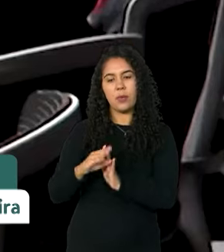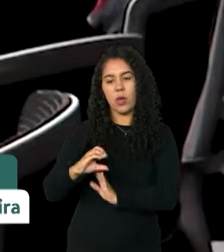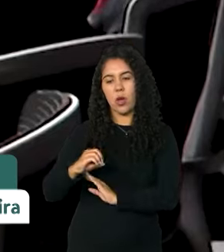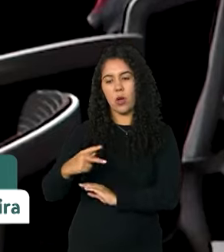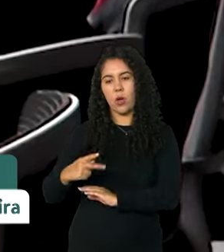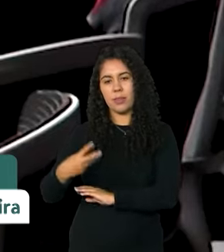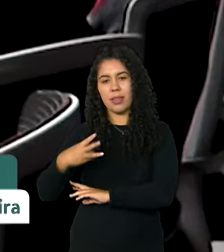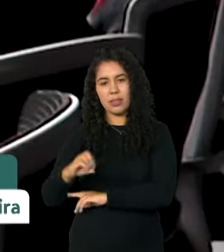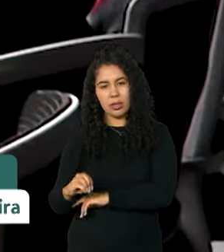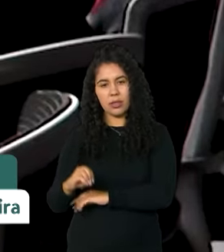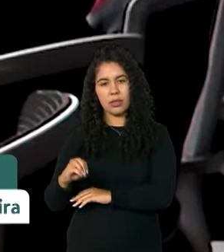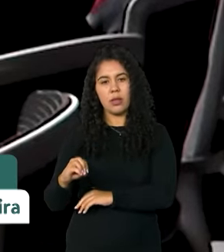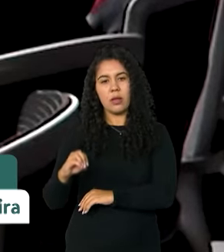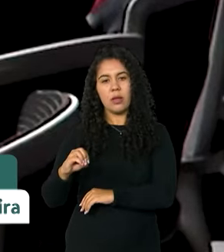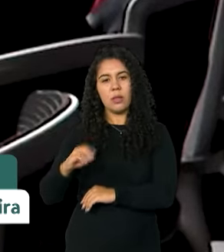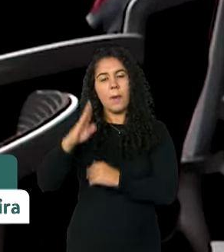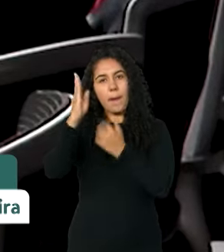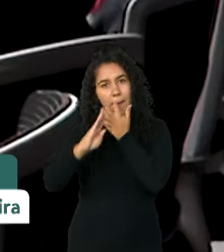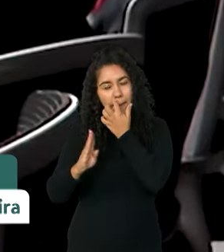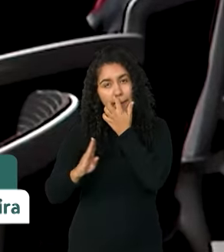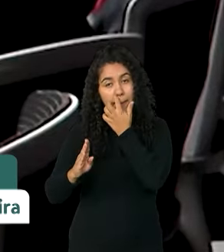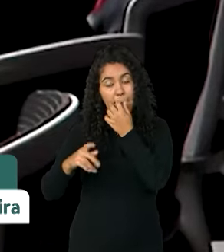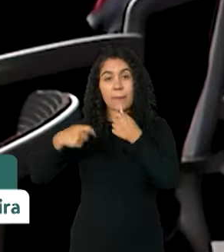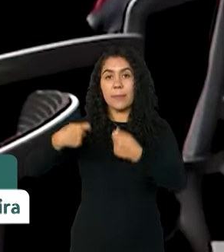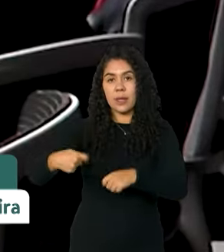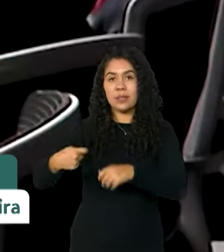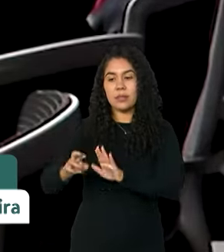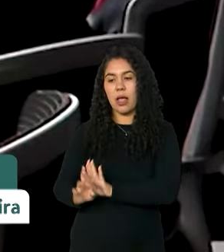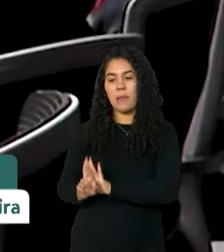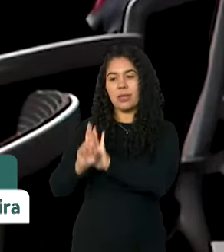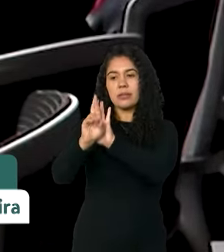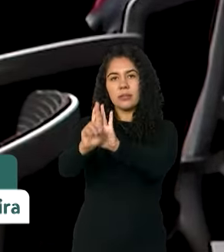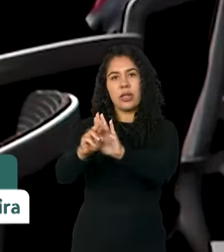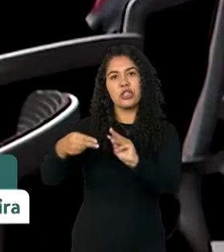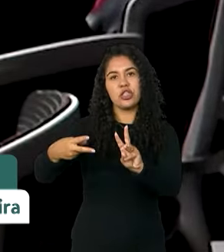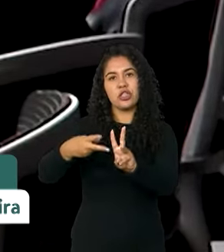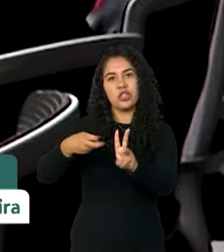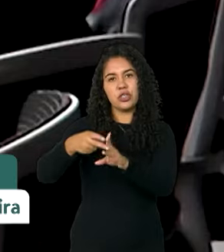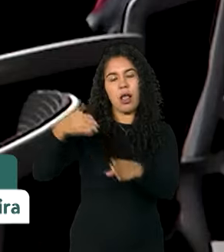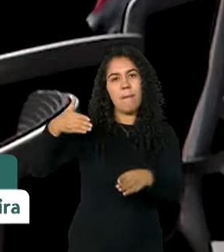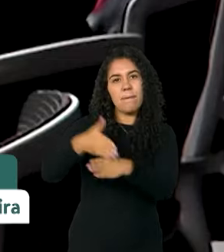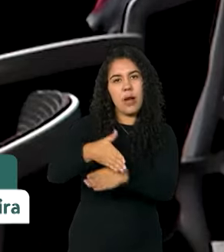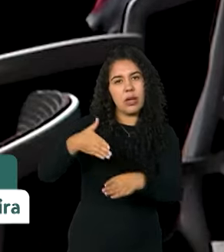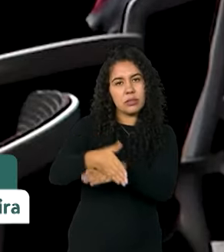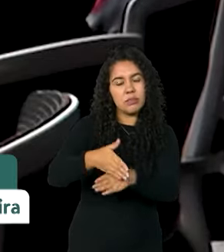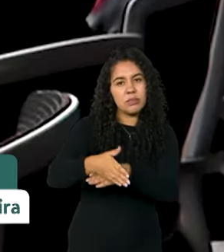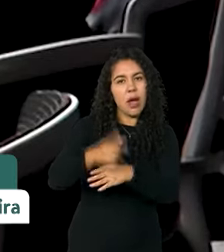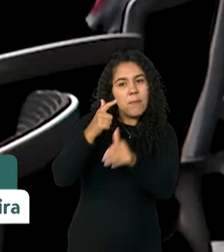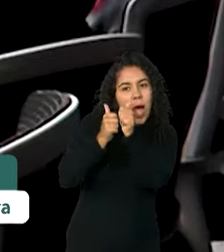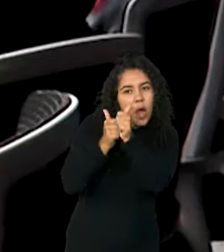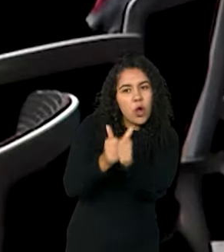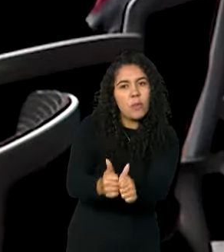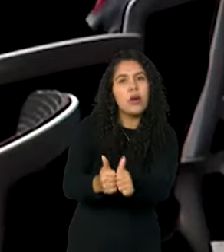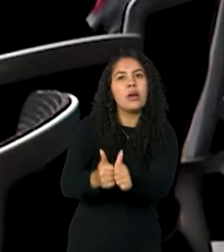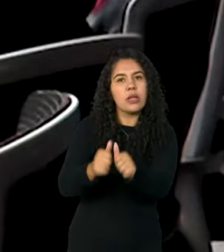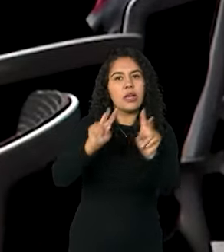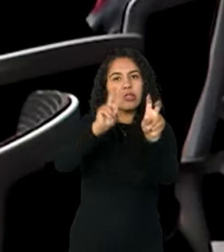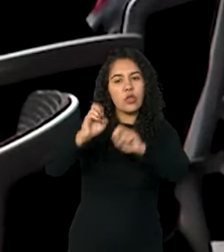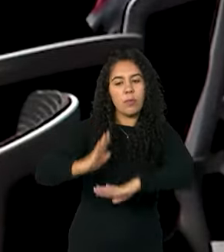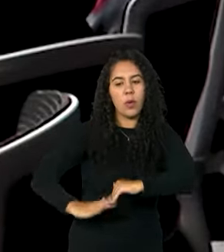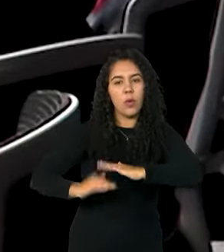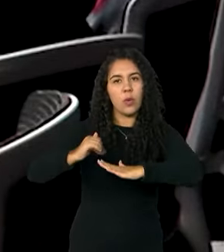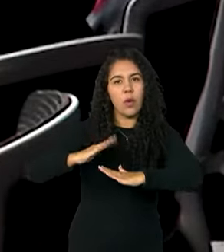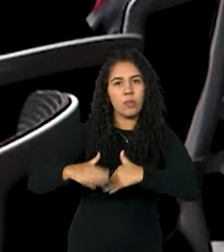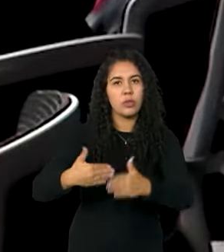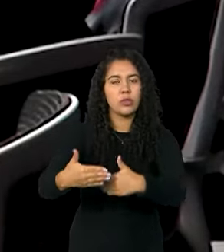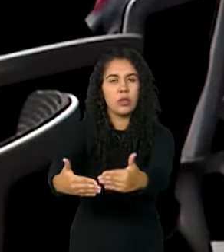Brasil, com a participação de um representante indígena que acompanhe diretamente esses processos participativos da construção da COP.